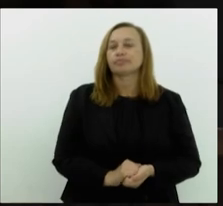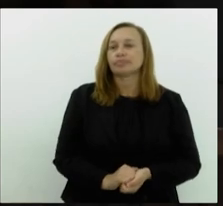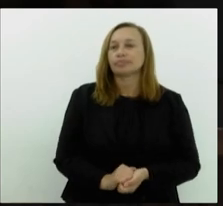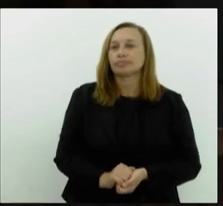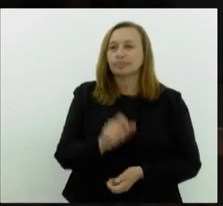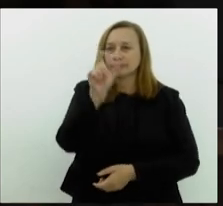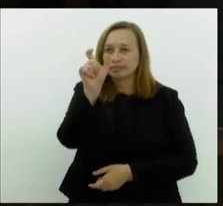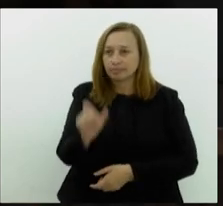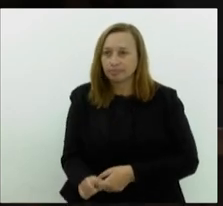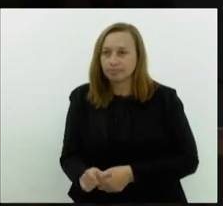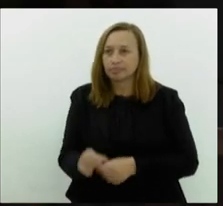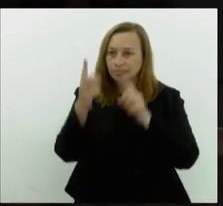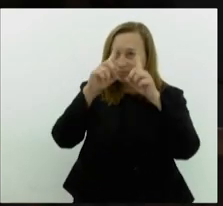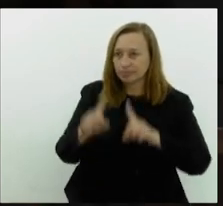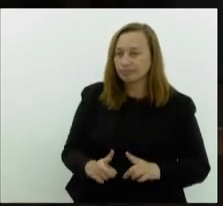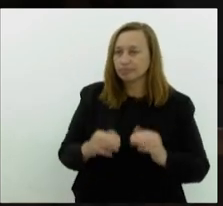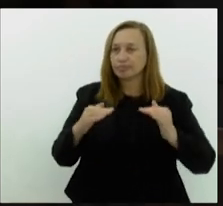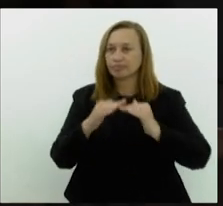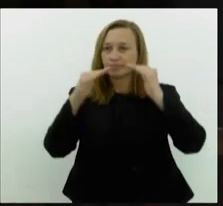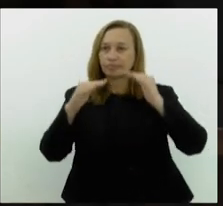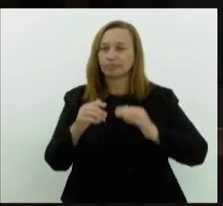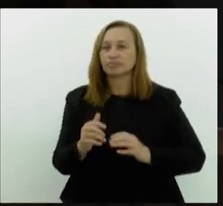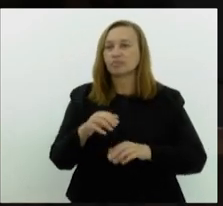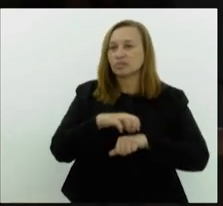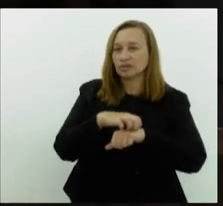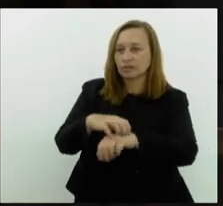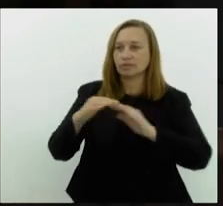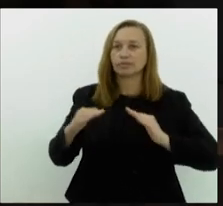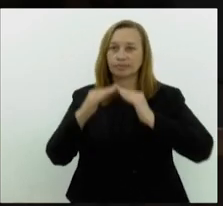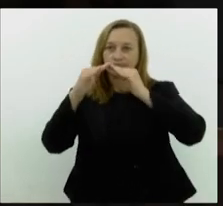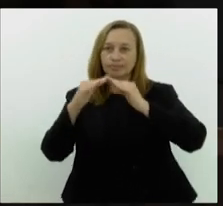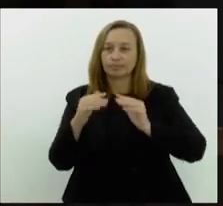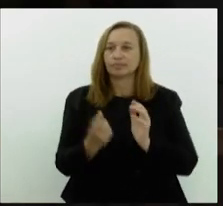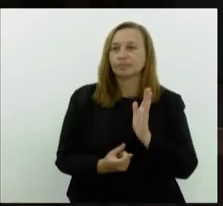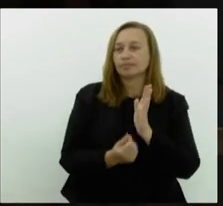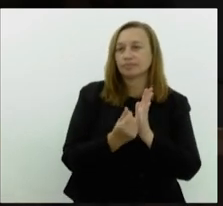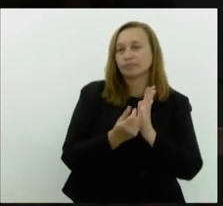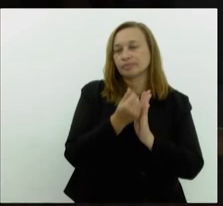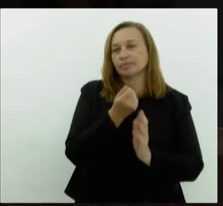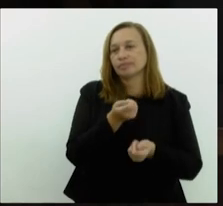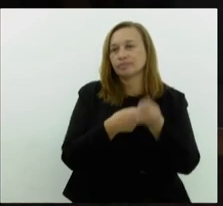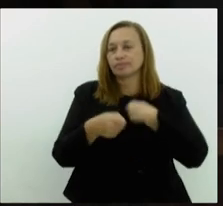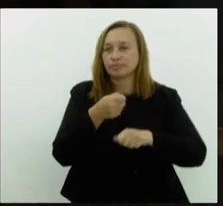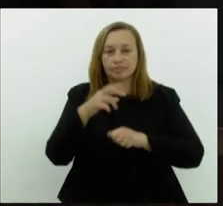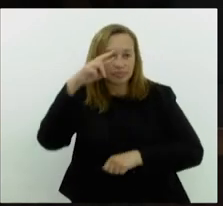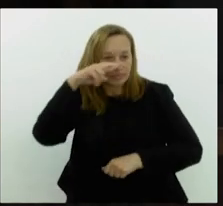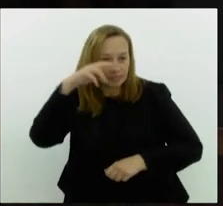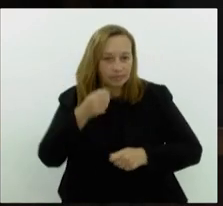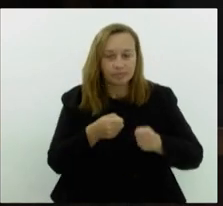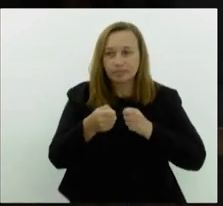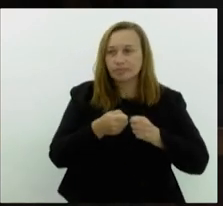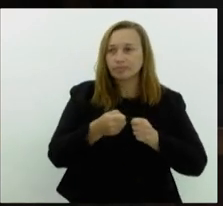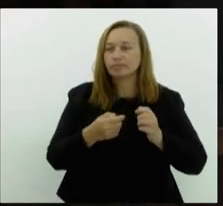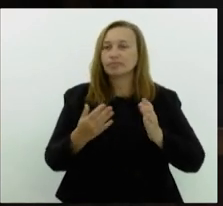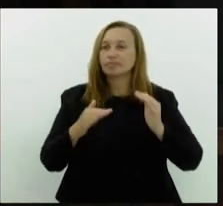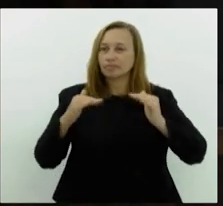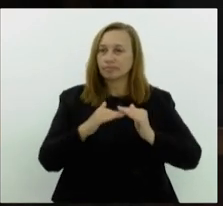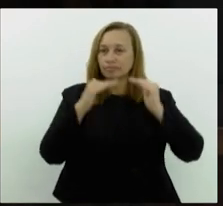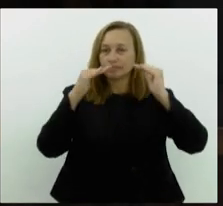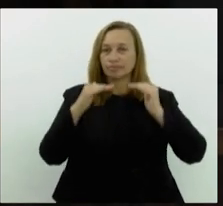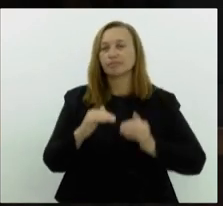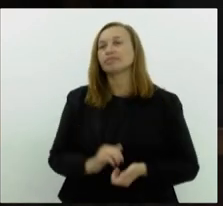com deficiência favorável, de transporte favorável, de orçamento, finanças e fiscalização financeira e controle favoráveis.